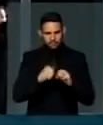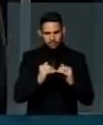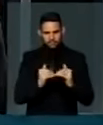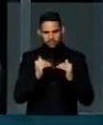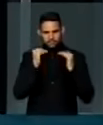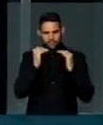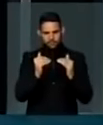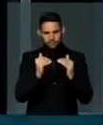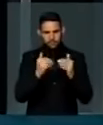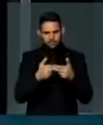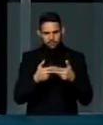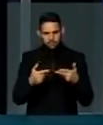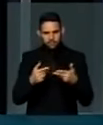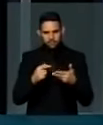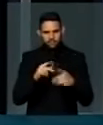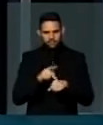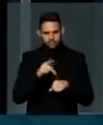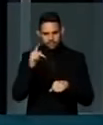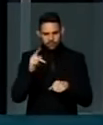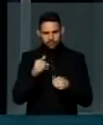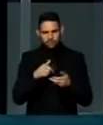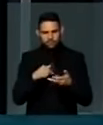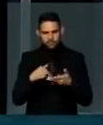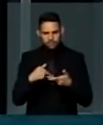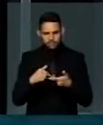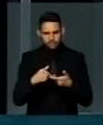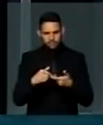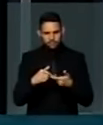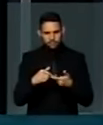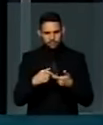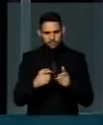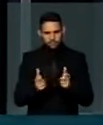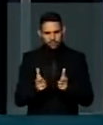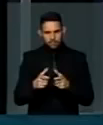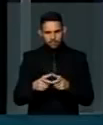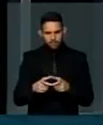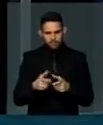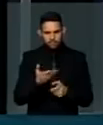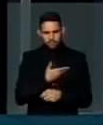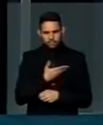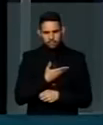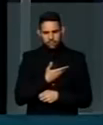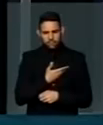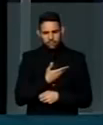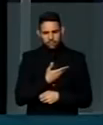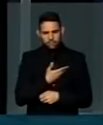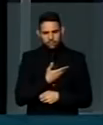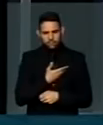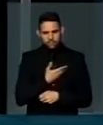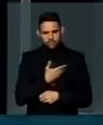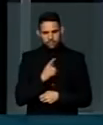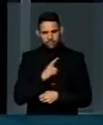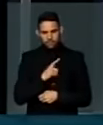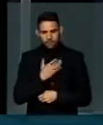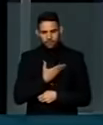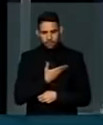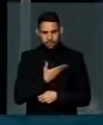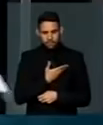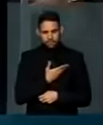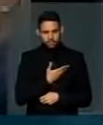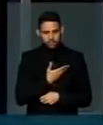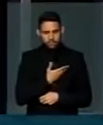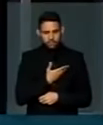superior, do pós-graduação, aliás, uma minoria de colegas de infância. Eu tive amigos